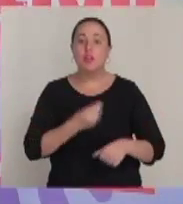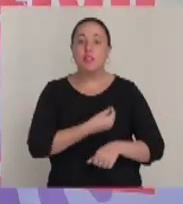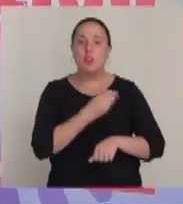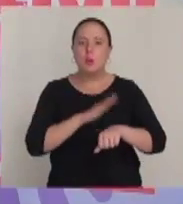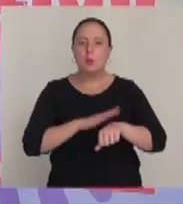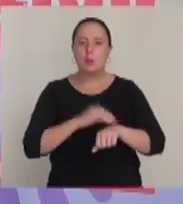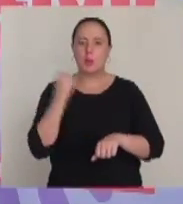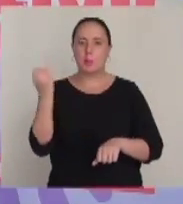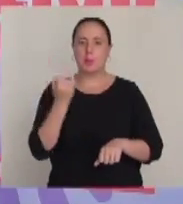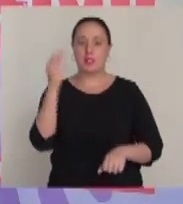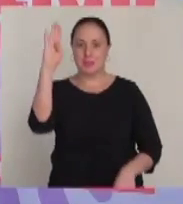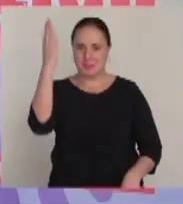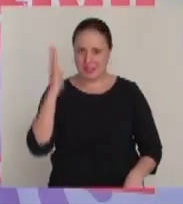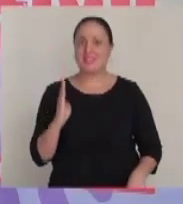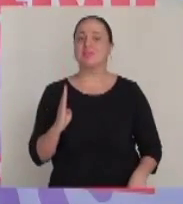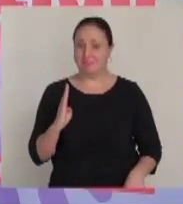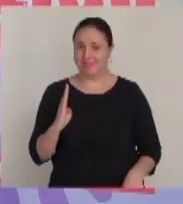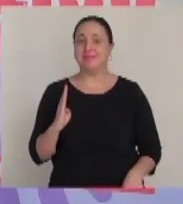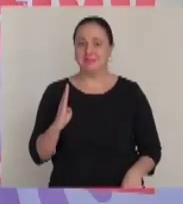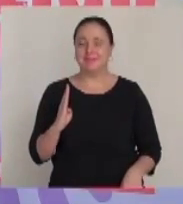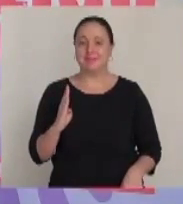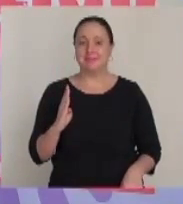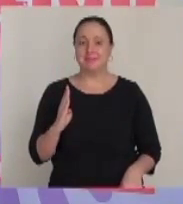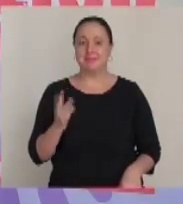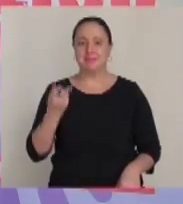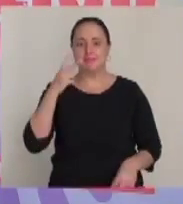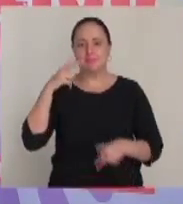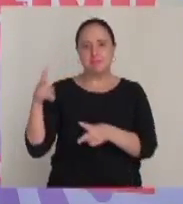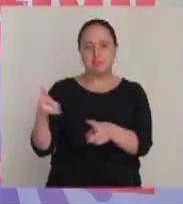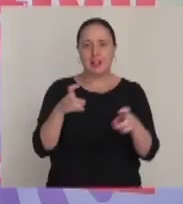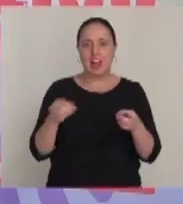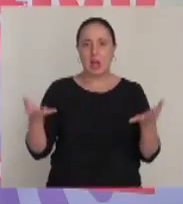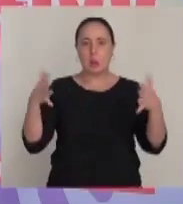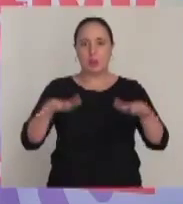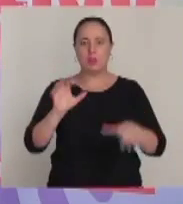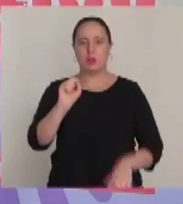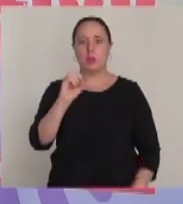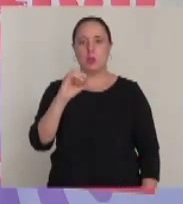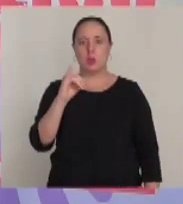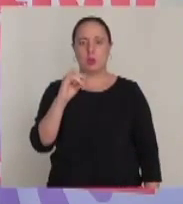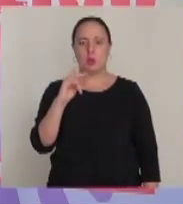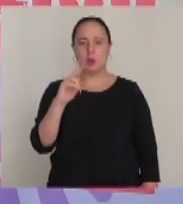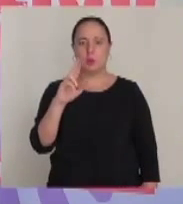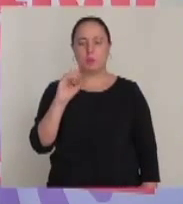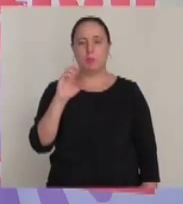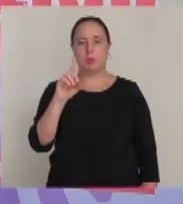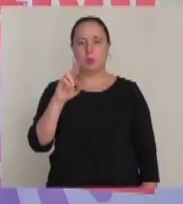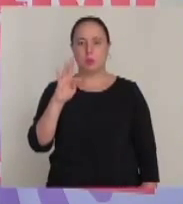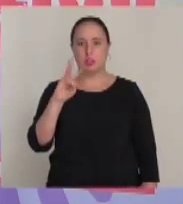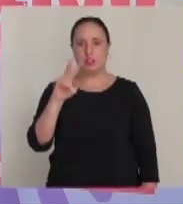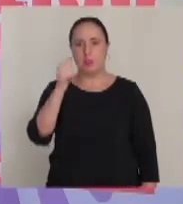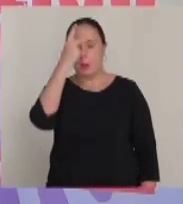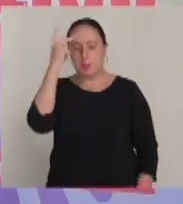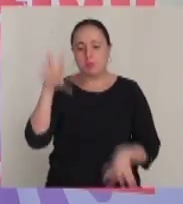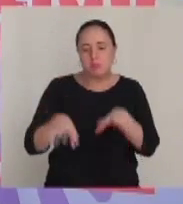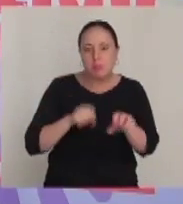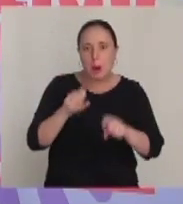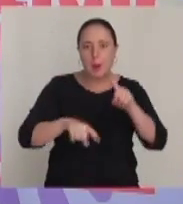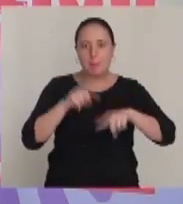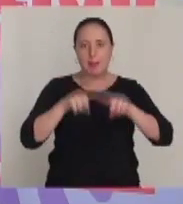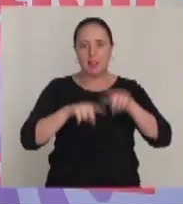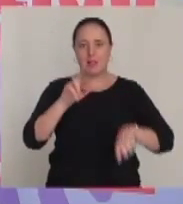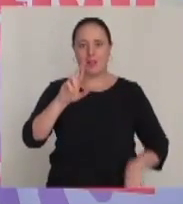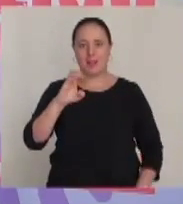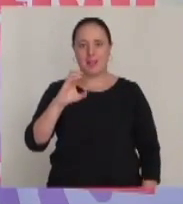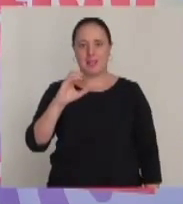Hoje vivemos um momento importantíssimo no Brasil, do ponto de vista da inclusão socioprodutiva de